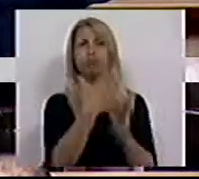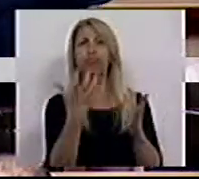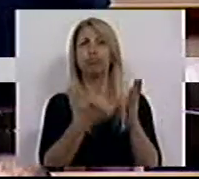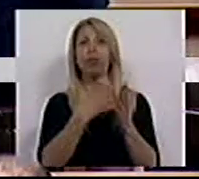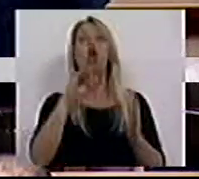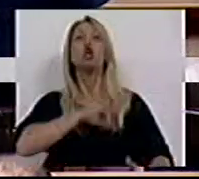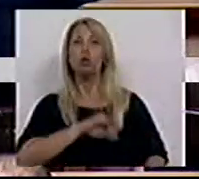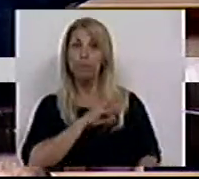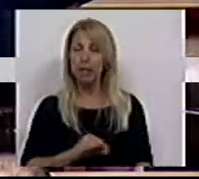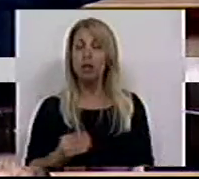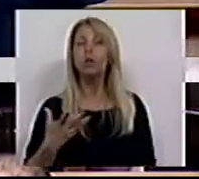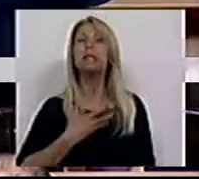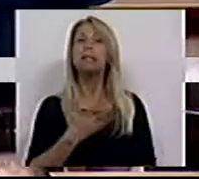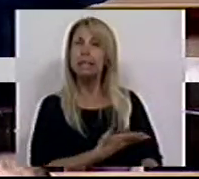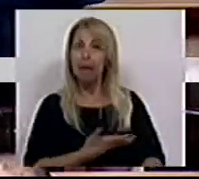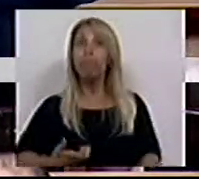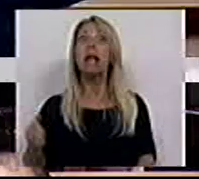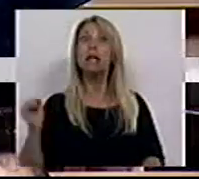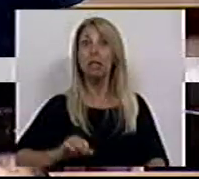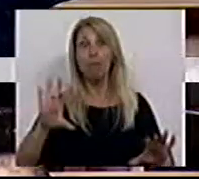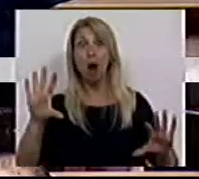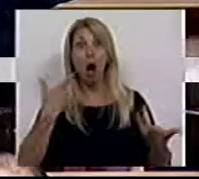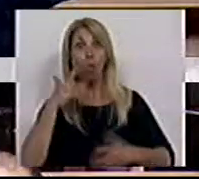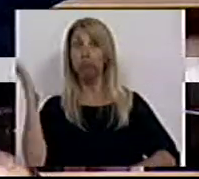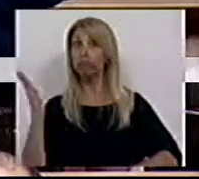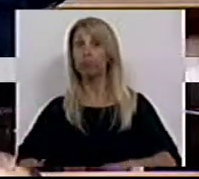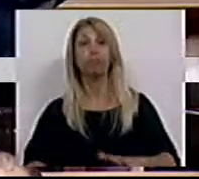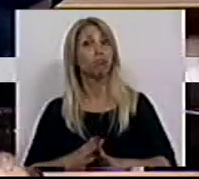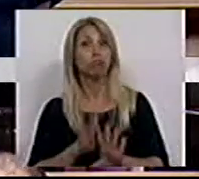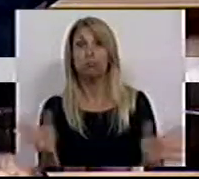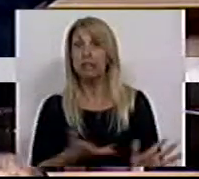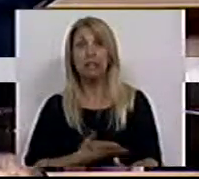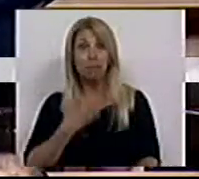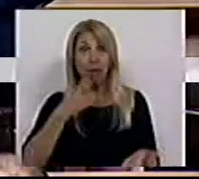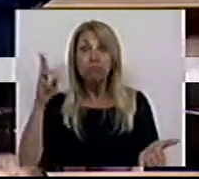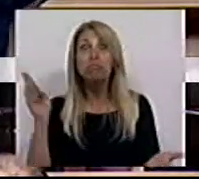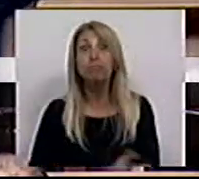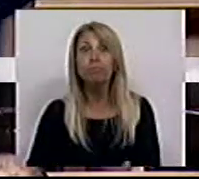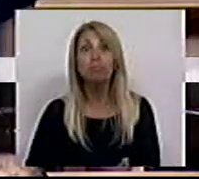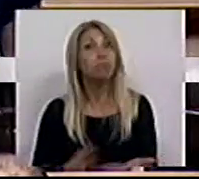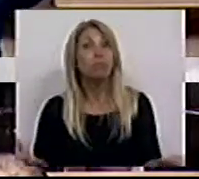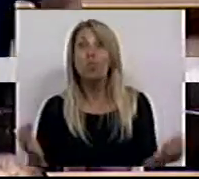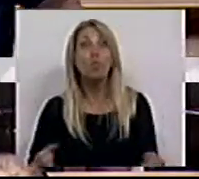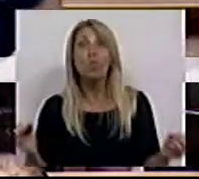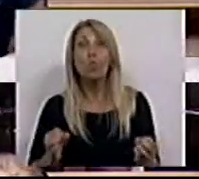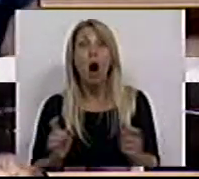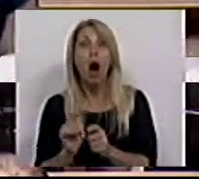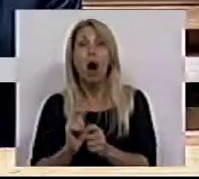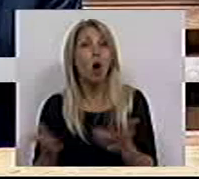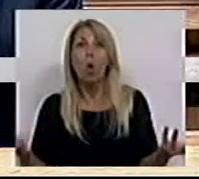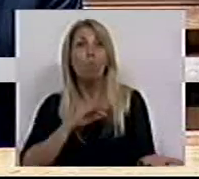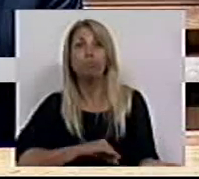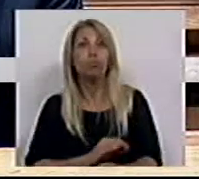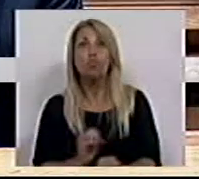de desemprego, mas não têm direito ao subsídio de desemprego quando ficam efetivamente no desemprego, porque é isso que eles são. Pior, o seu